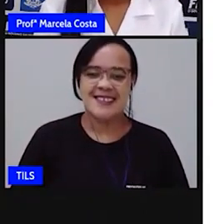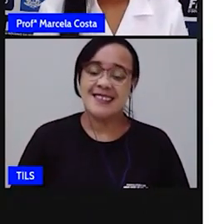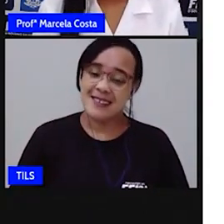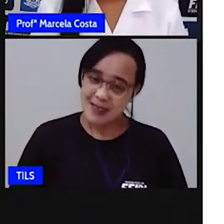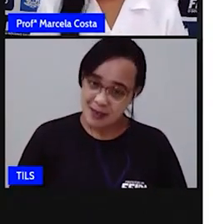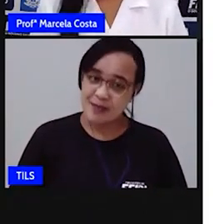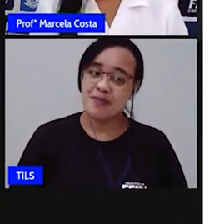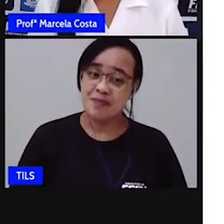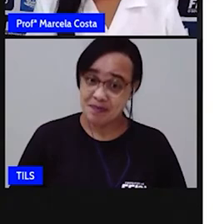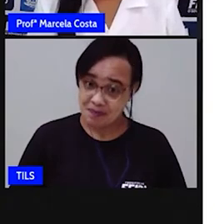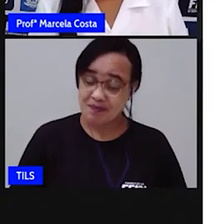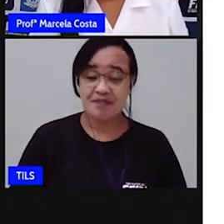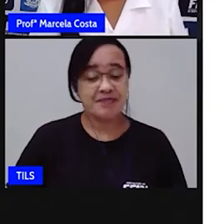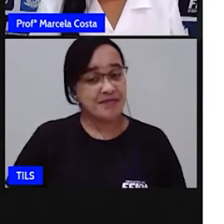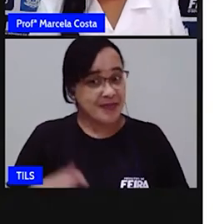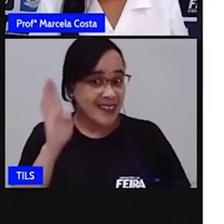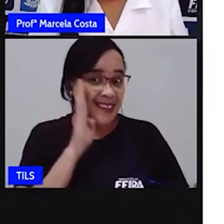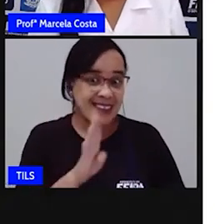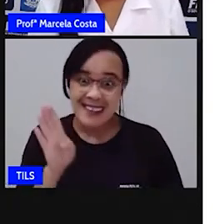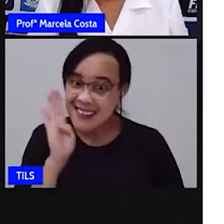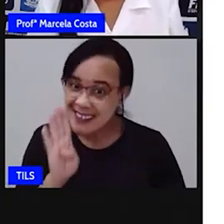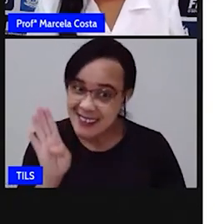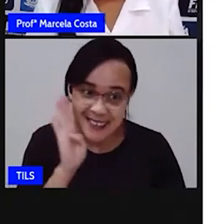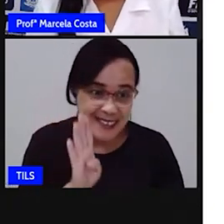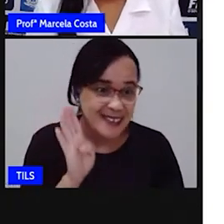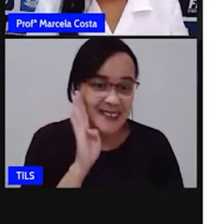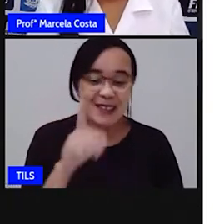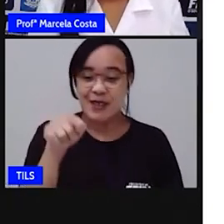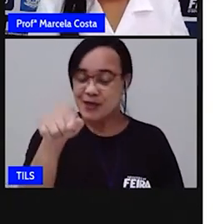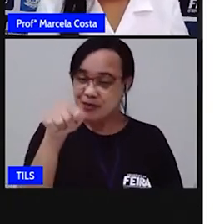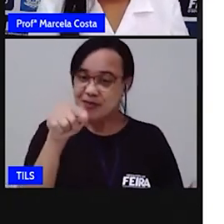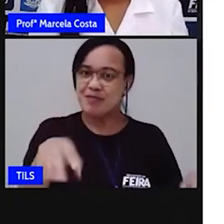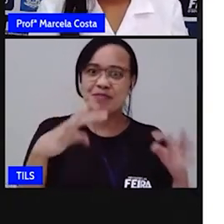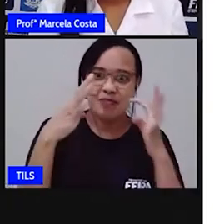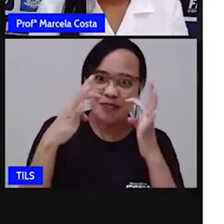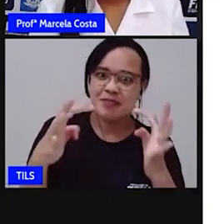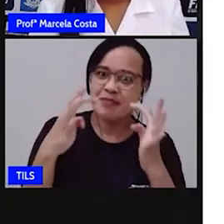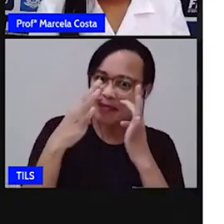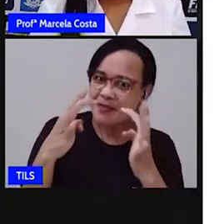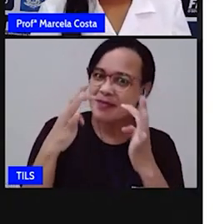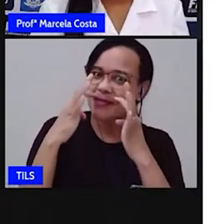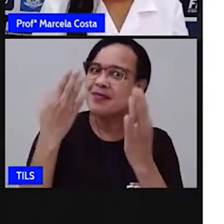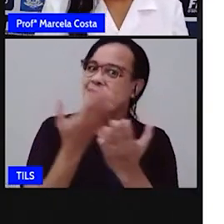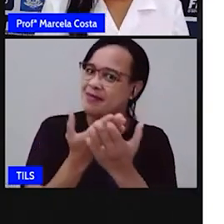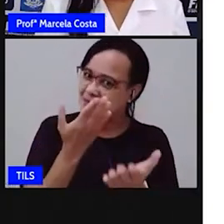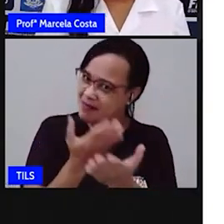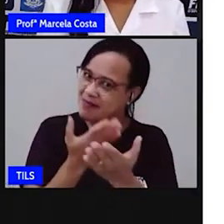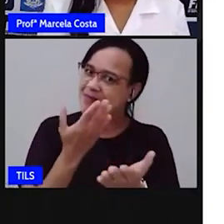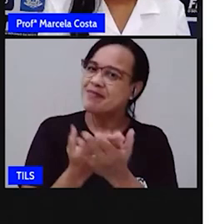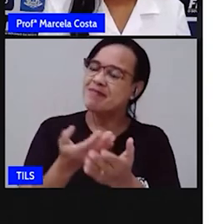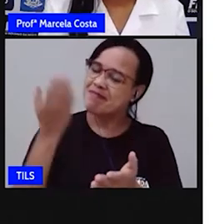Olha, que legal! Tô vendo que prestou atenção na última aula.